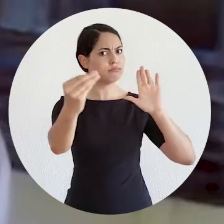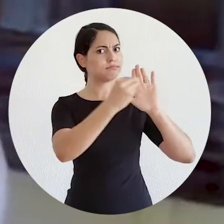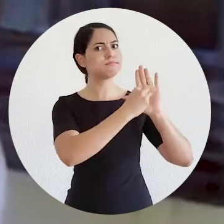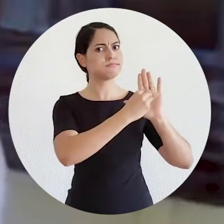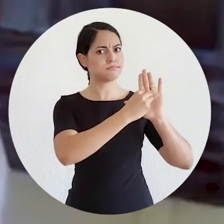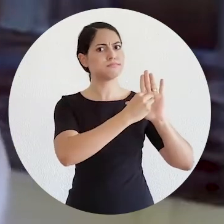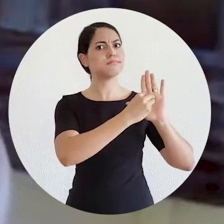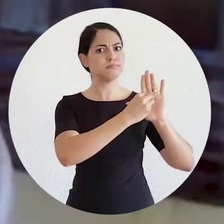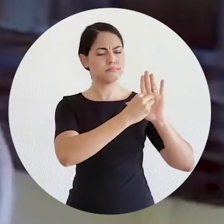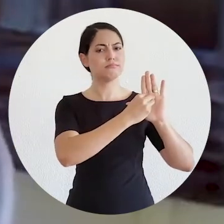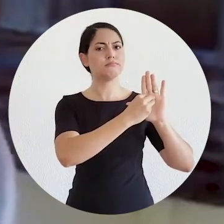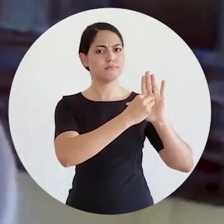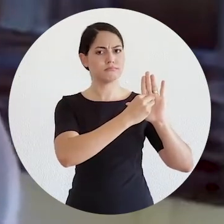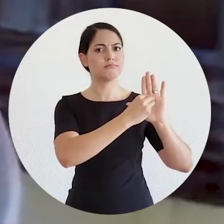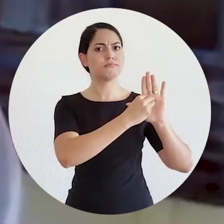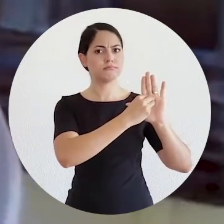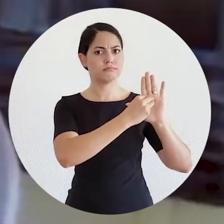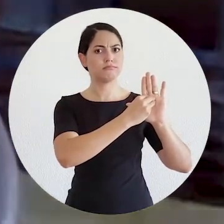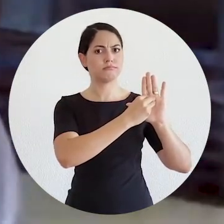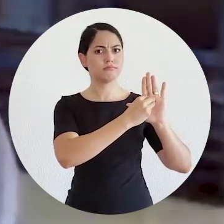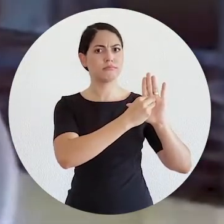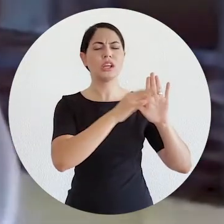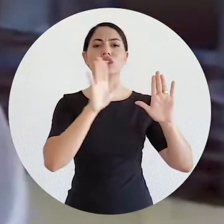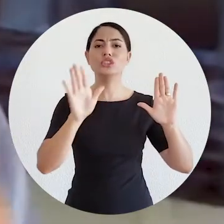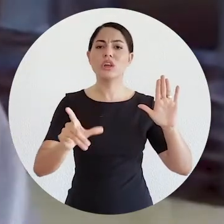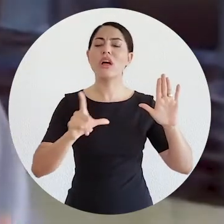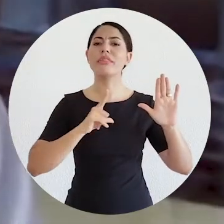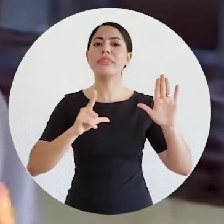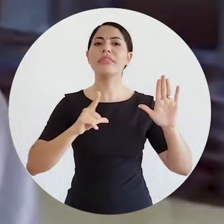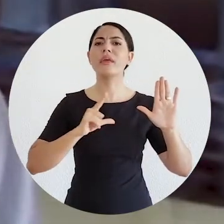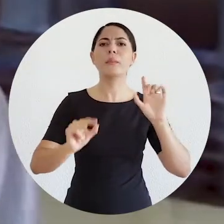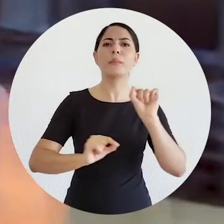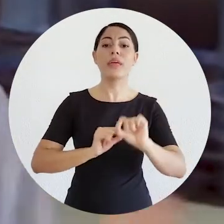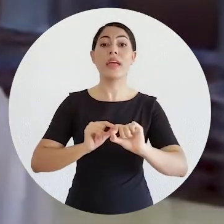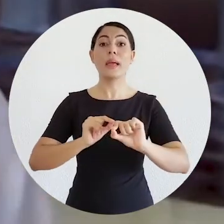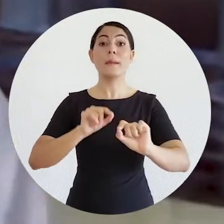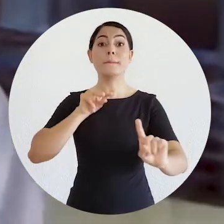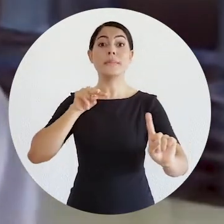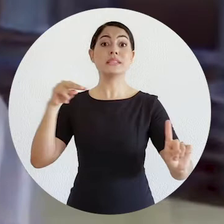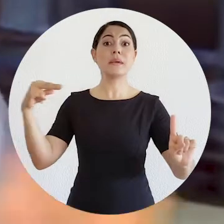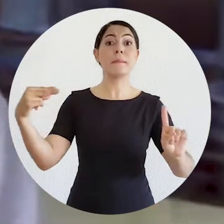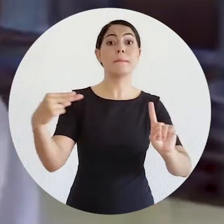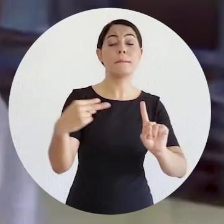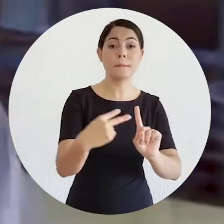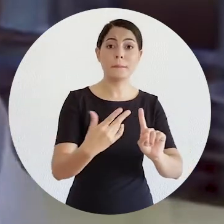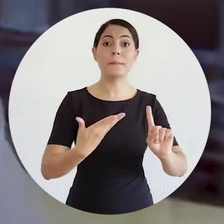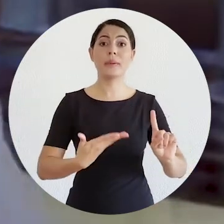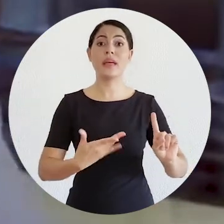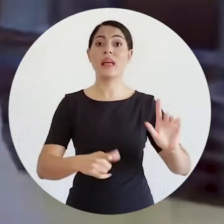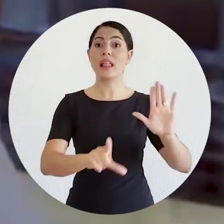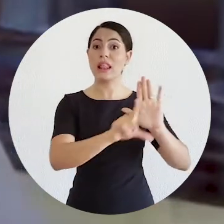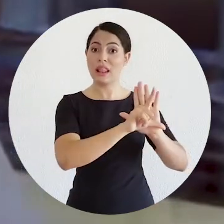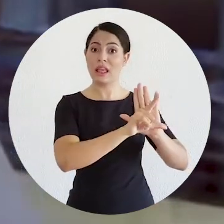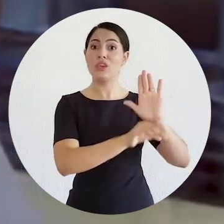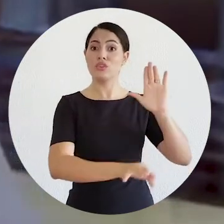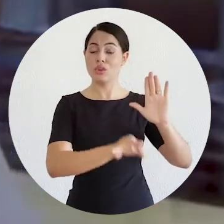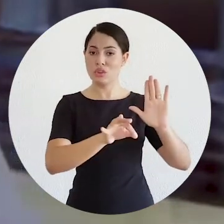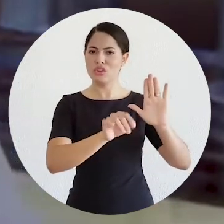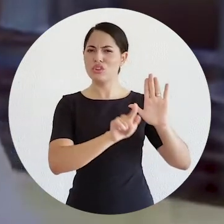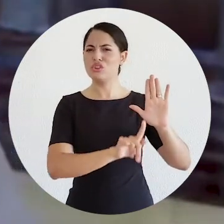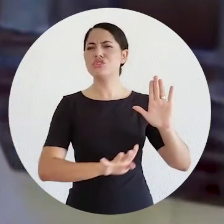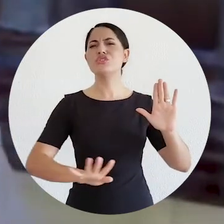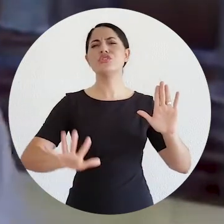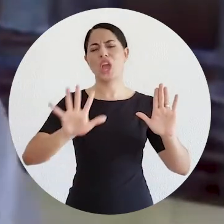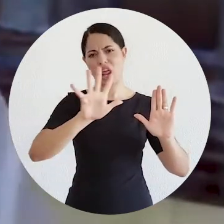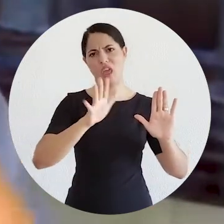na lei decorreu da vitória de uma visão sobre o que deveria ser uma lei